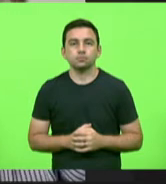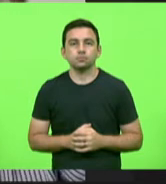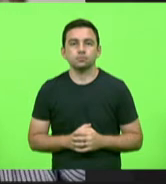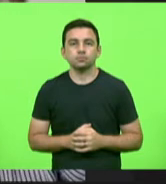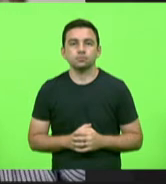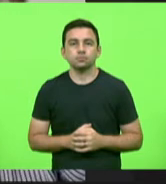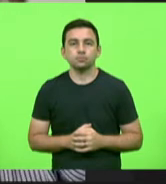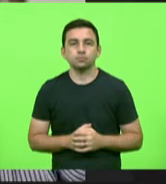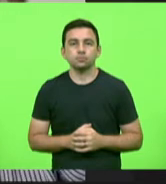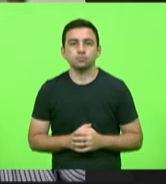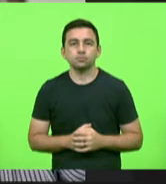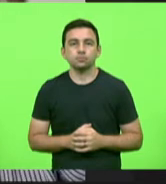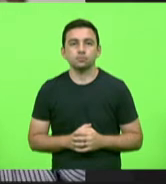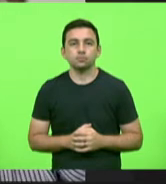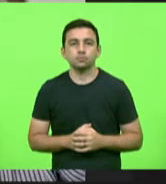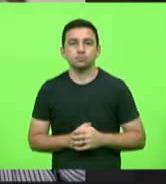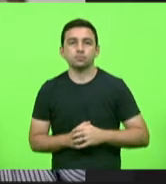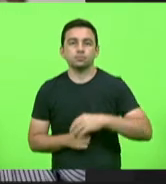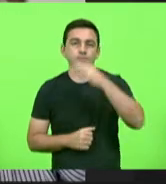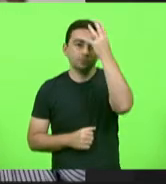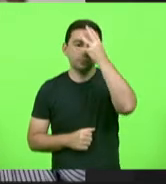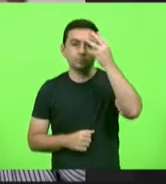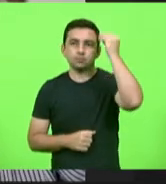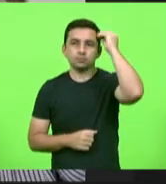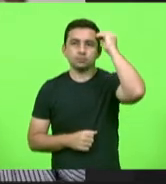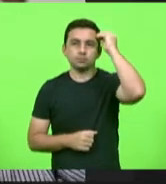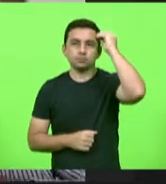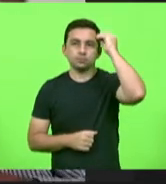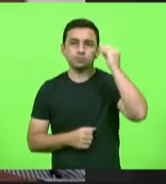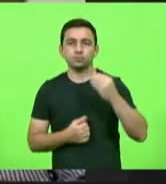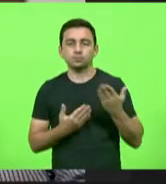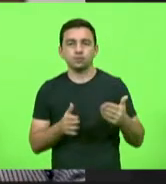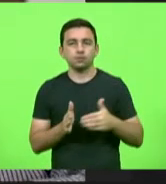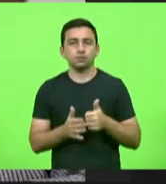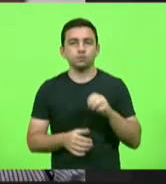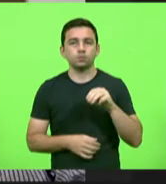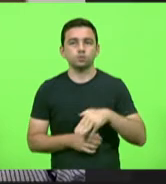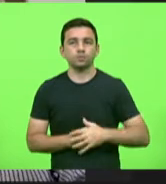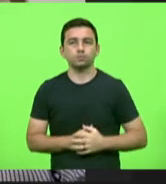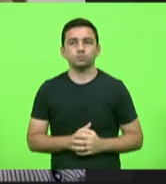Por favor, deputada Luciana Carminati, por 10 minutos, deputada Luciana.